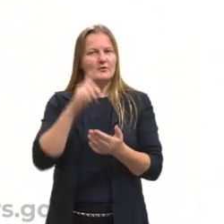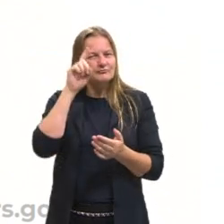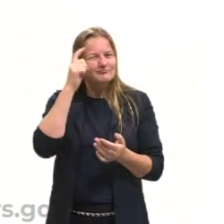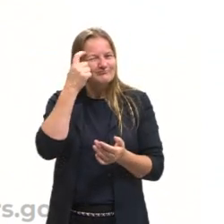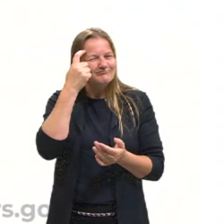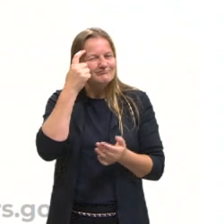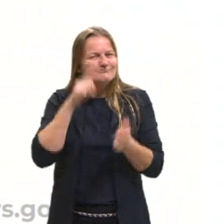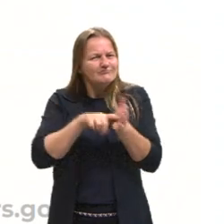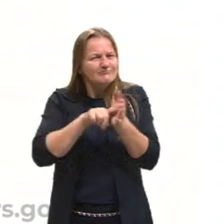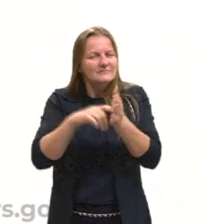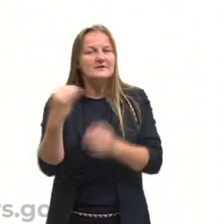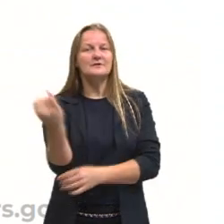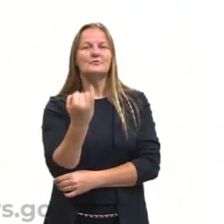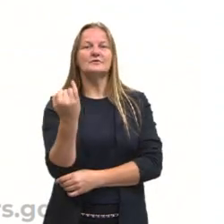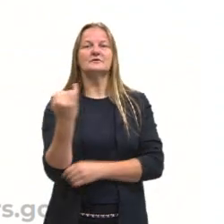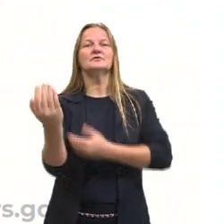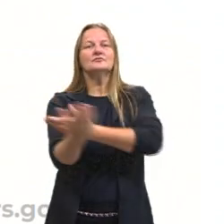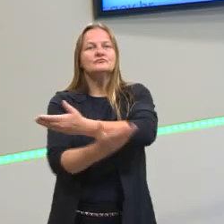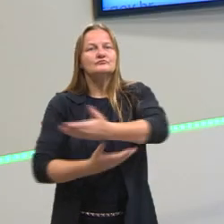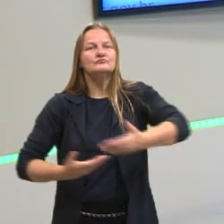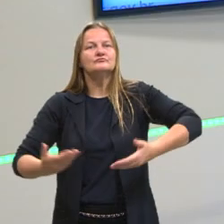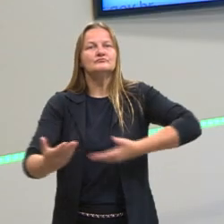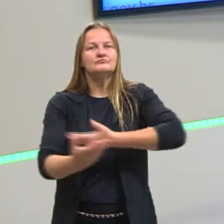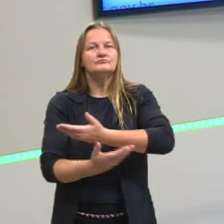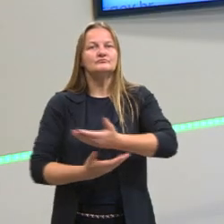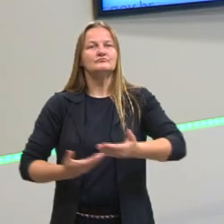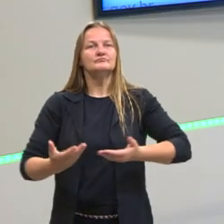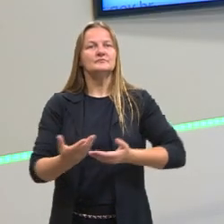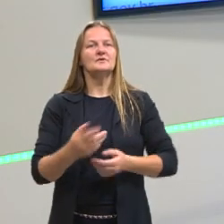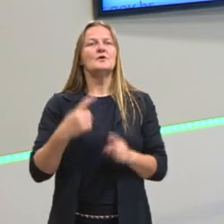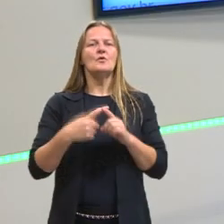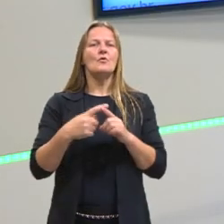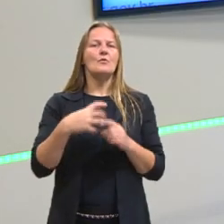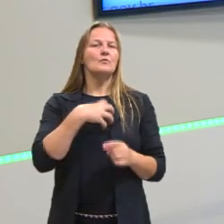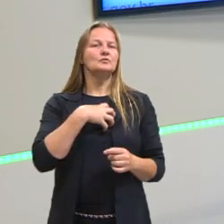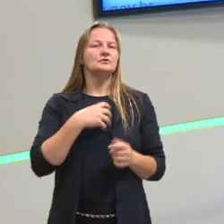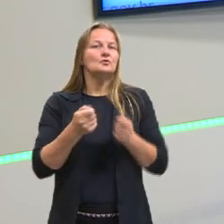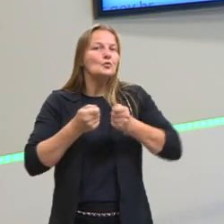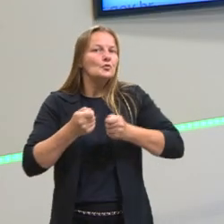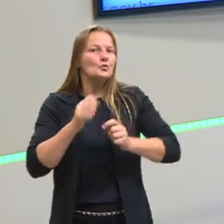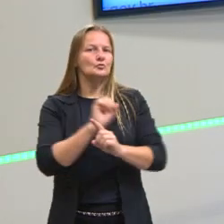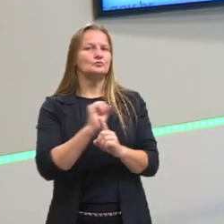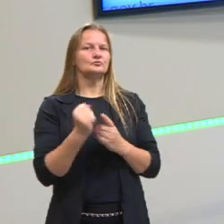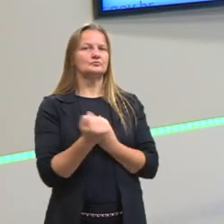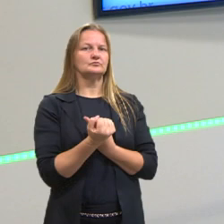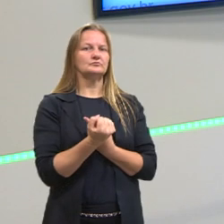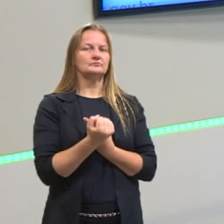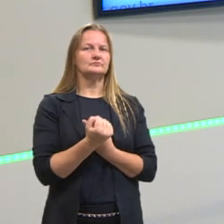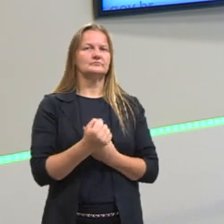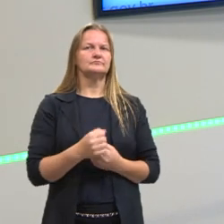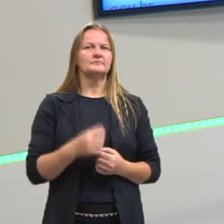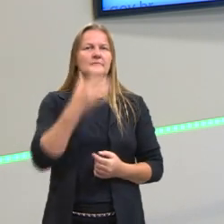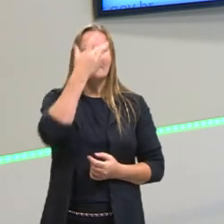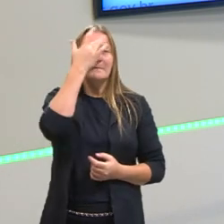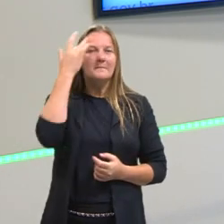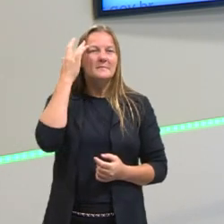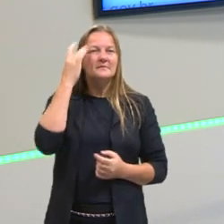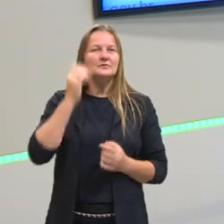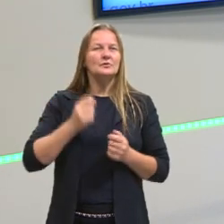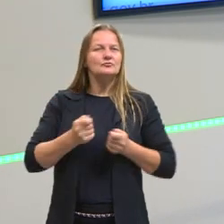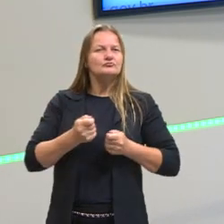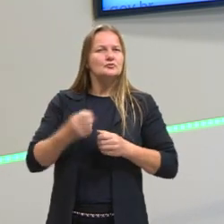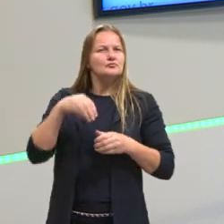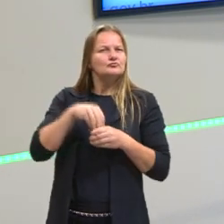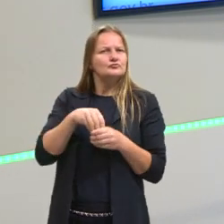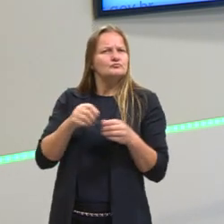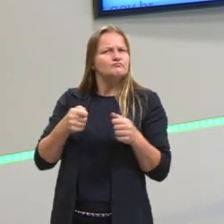importância da socialização e também algumas formas de controle social para que as pessoas permaneçam dentro